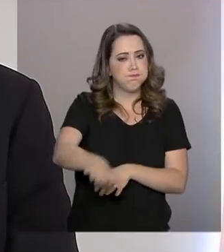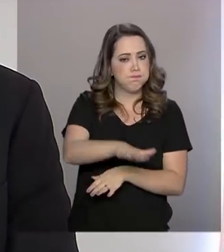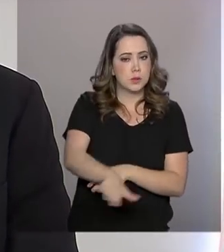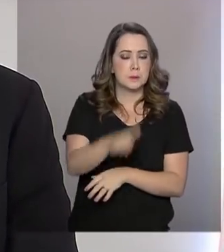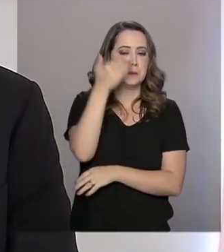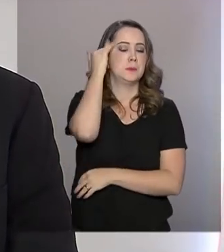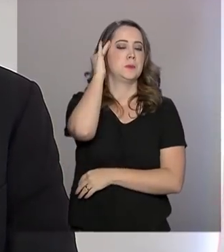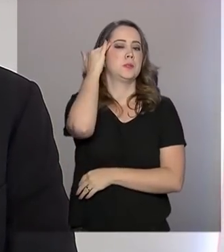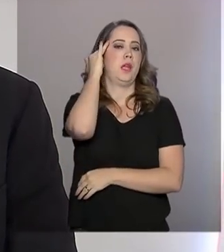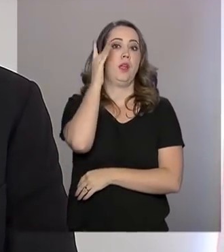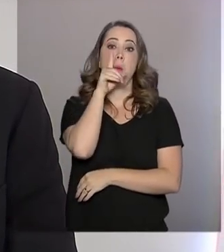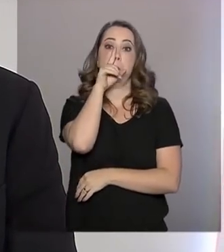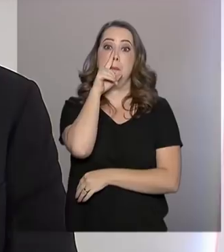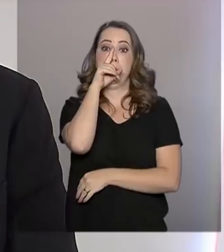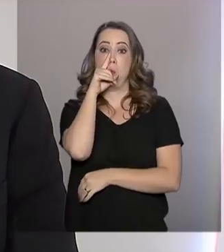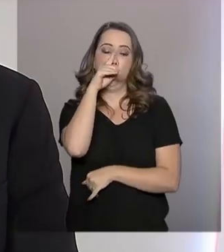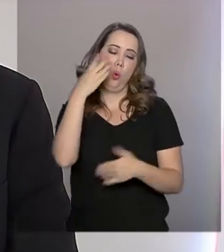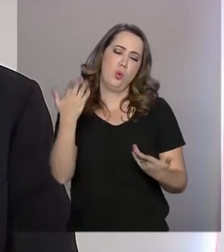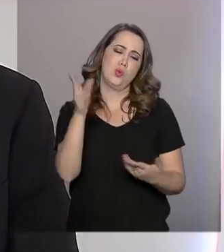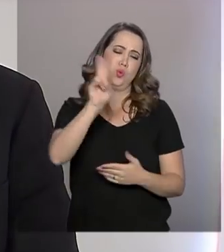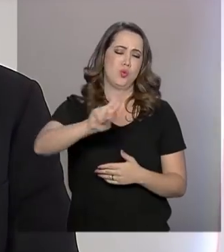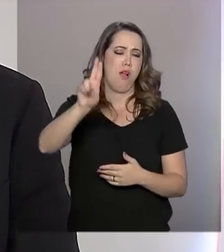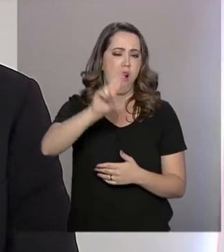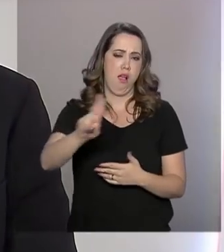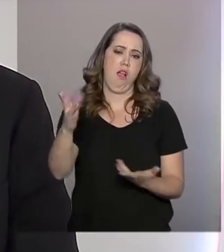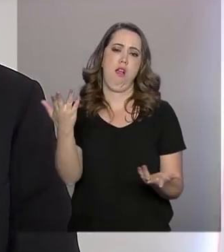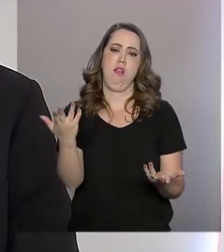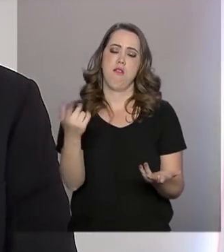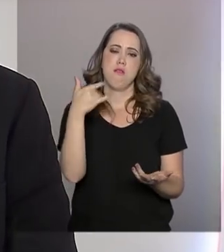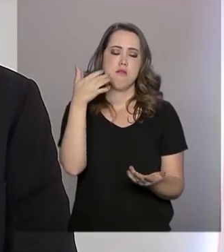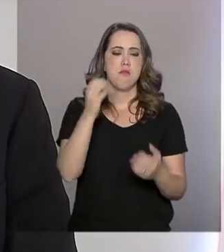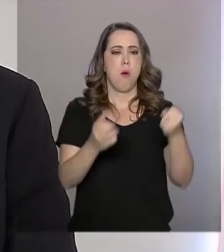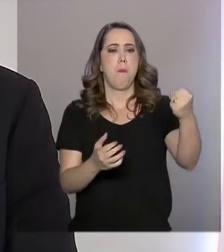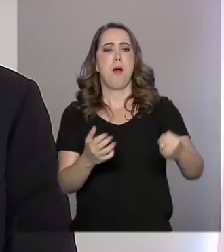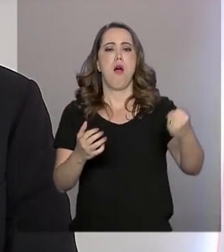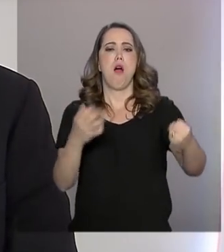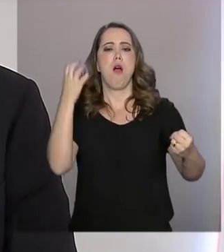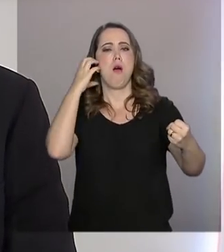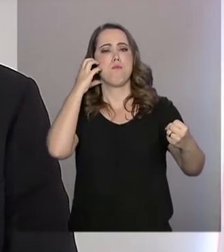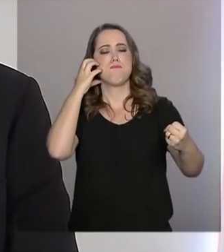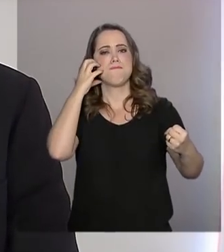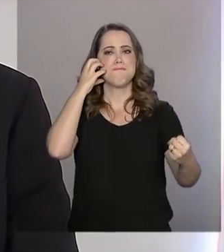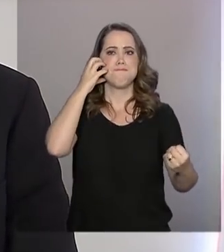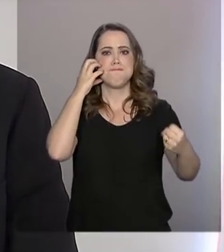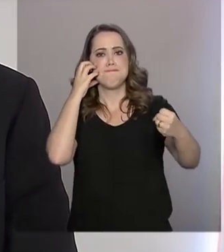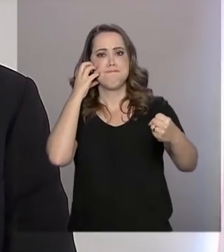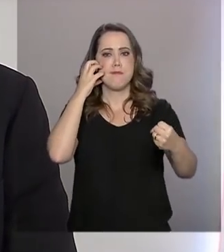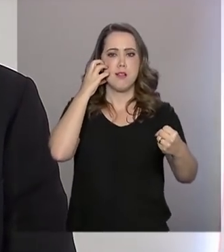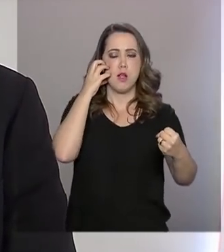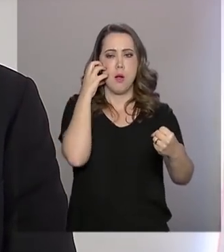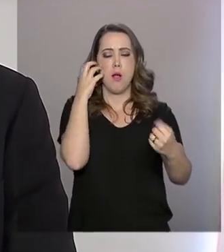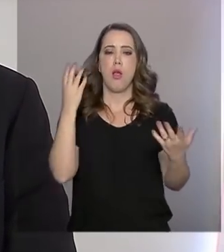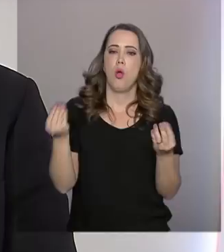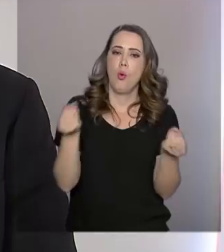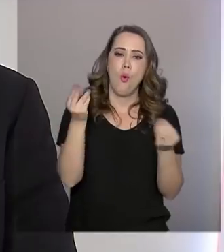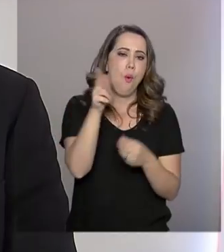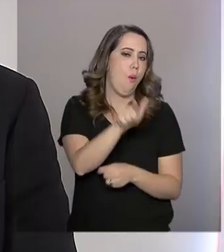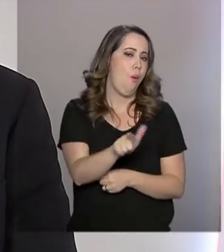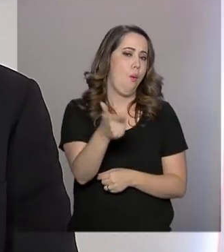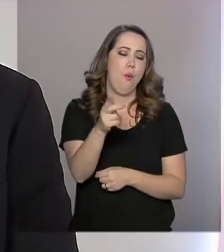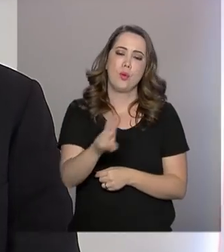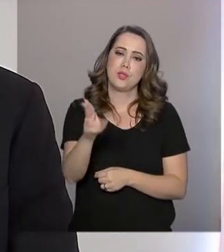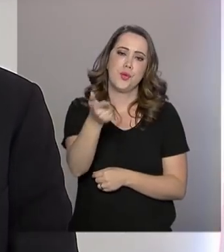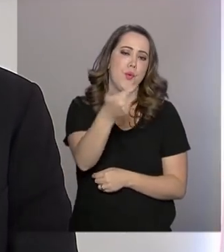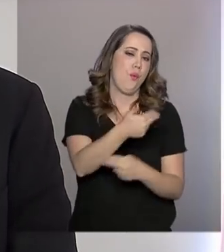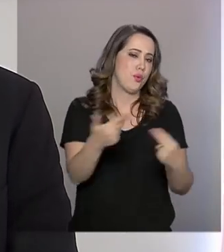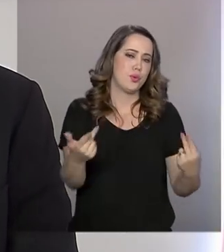compreendam os riscos que envolvem dirigir o dano de celular ou mesmo utilizando qualquer outra medida